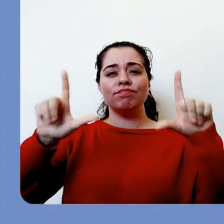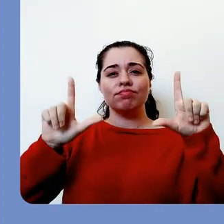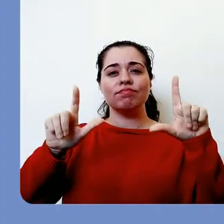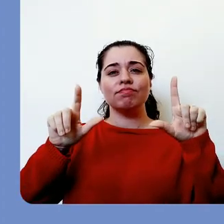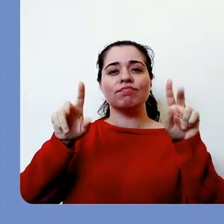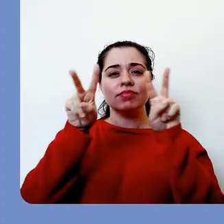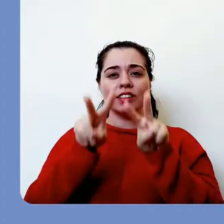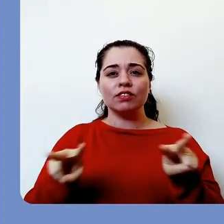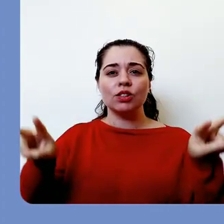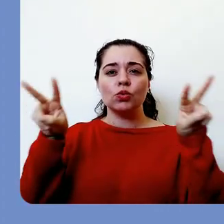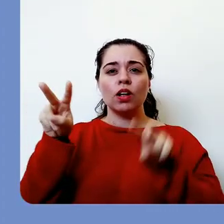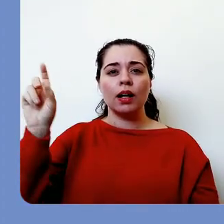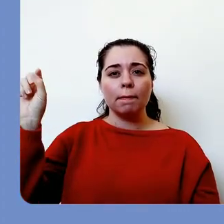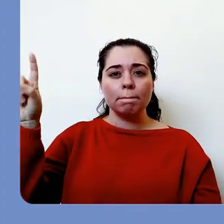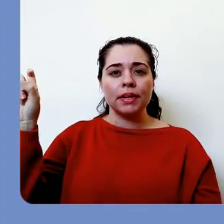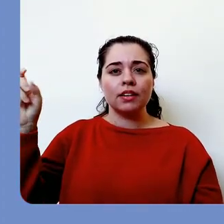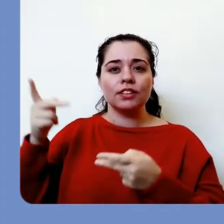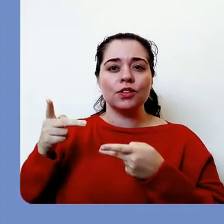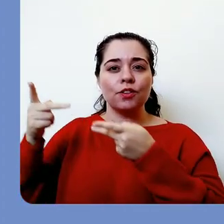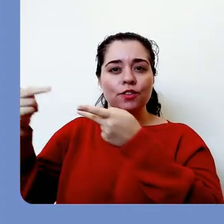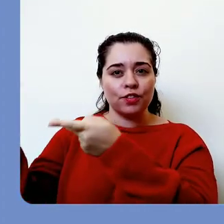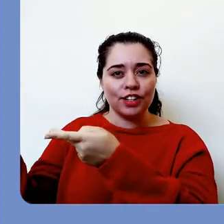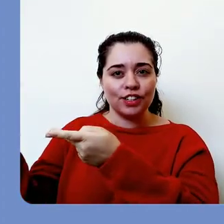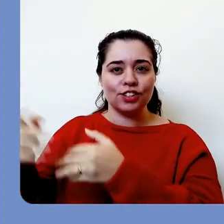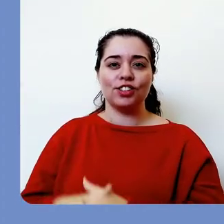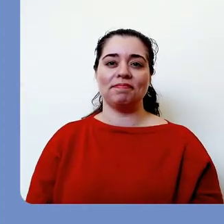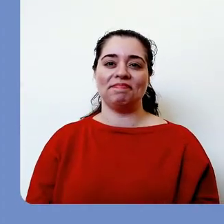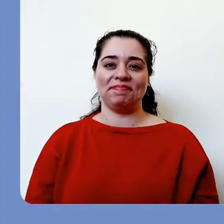visualizar aqui o botão Convites.